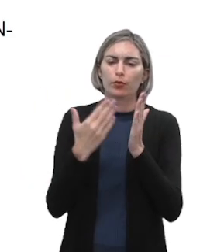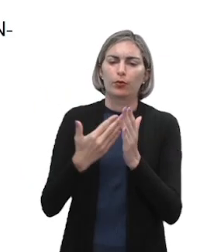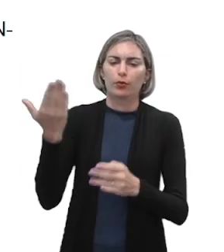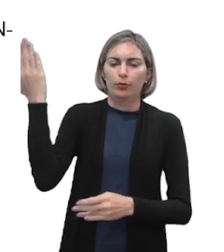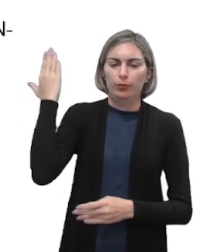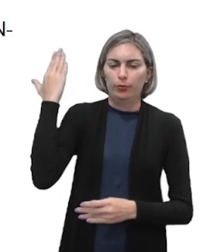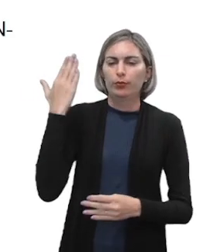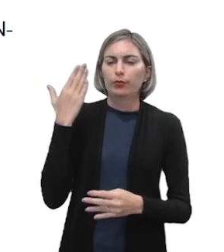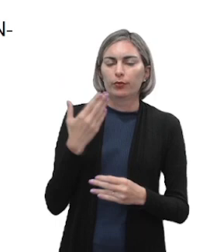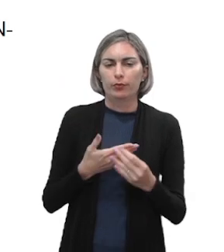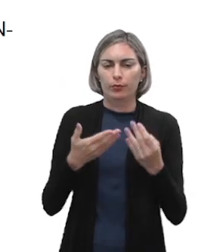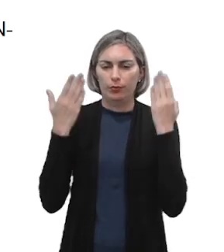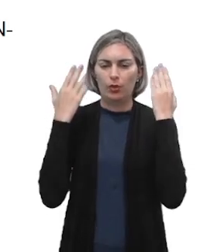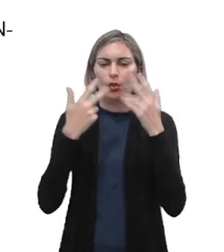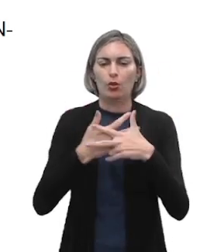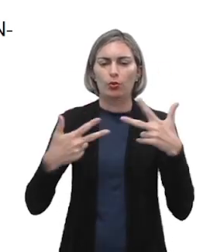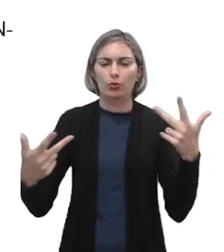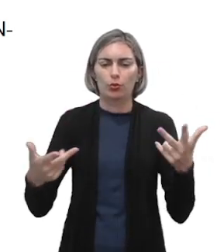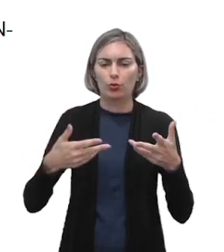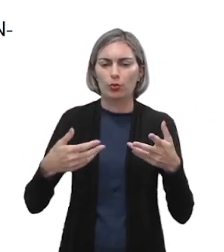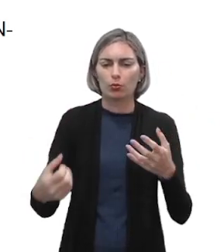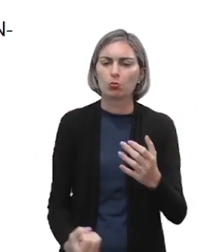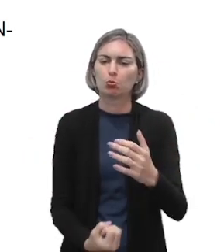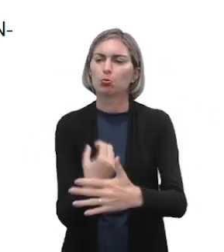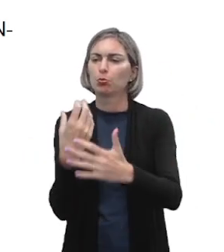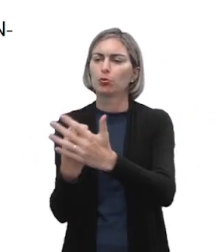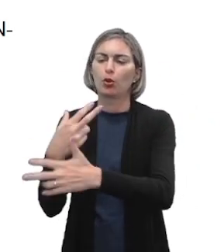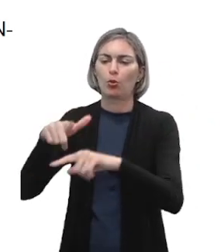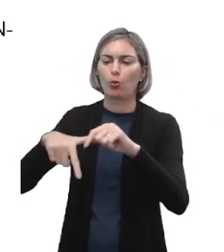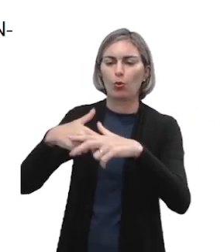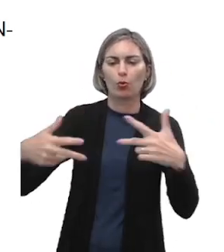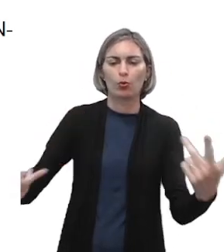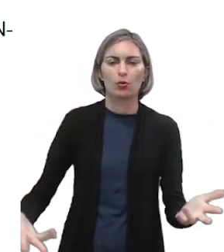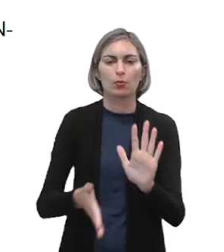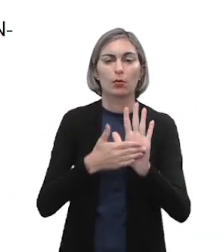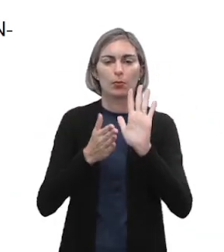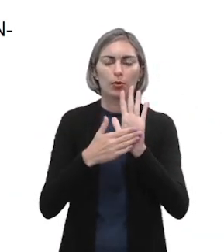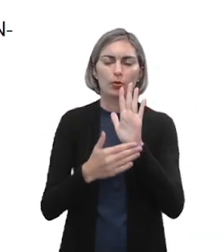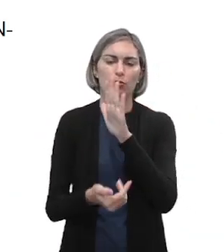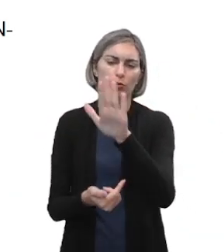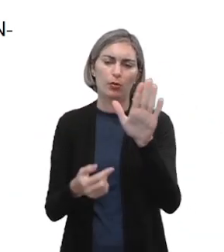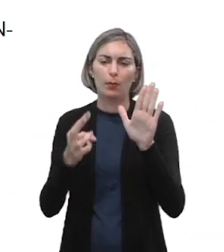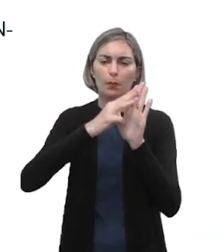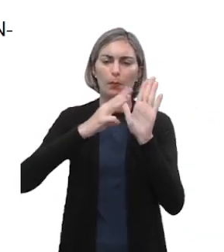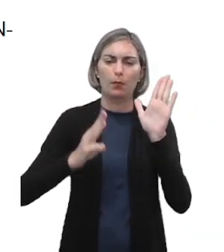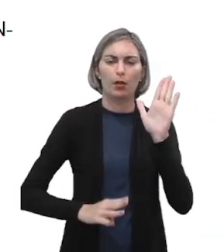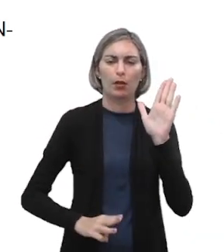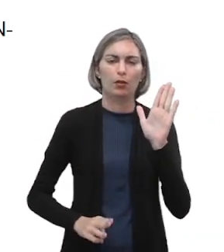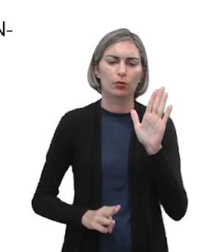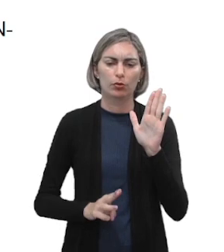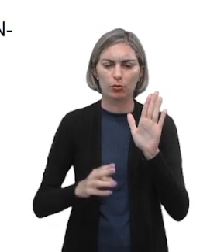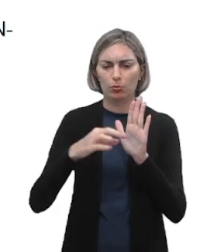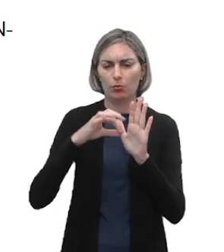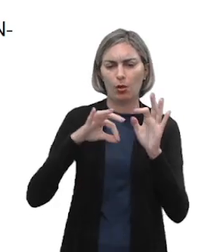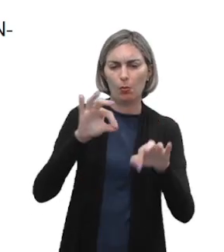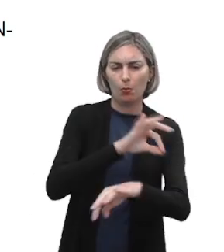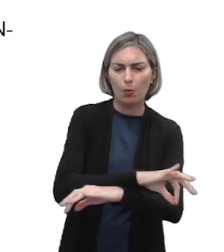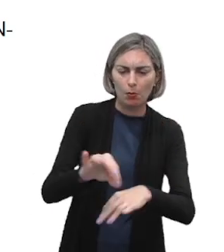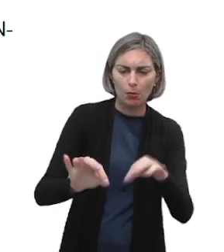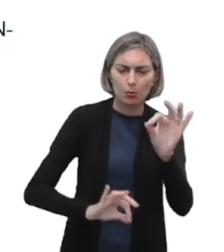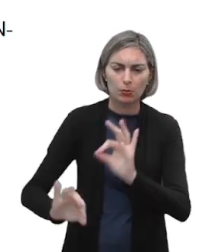Munarri, das coisas nascem as coisas, vinha com essa proposta. Era um método mais cartesiano.